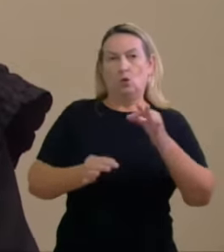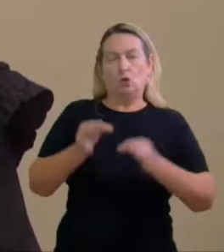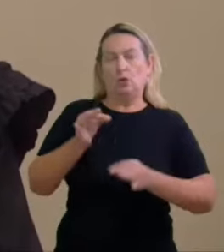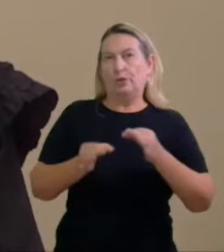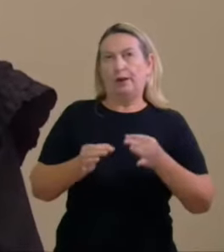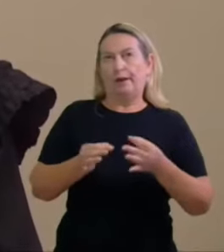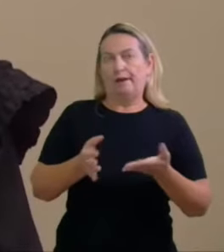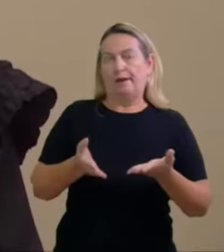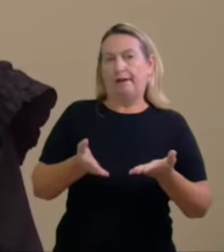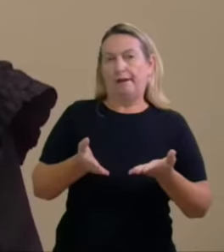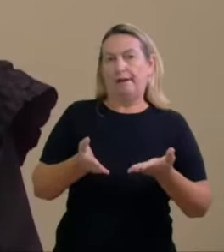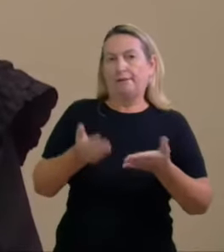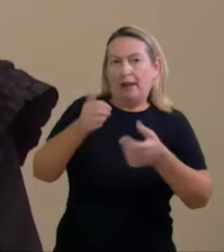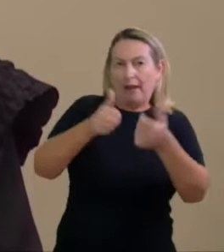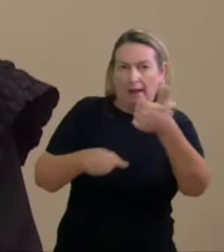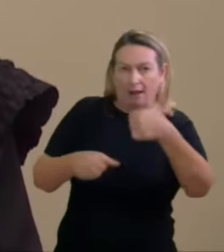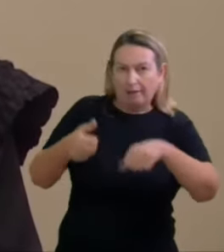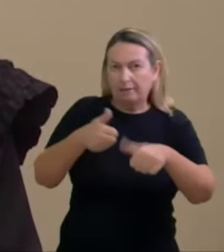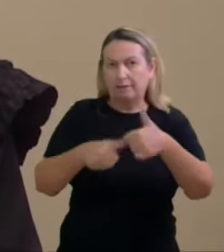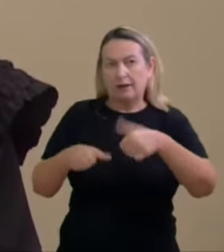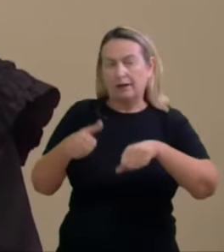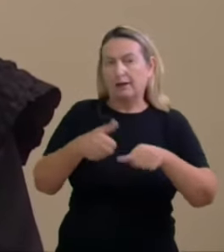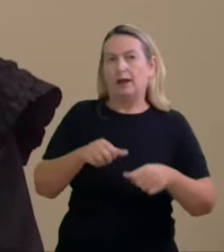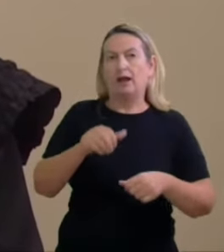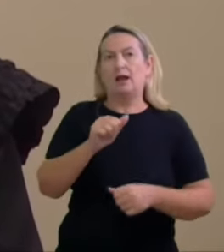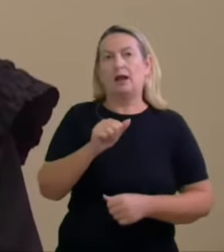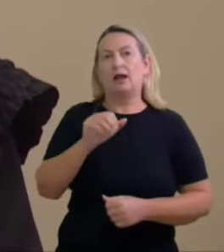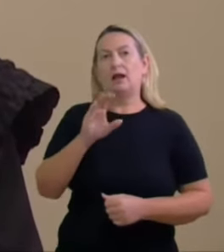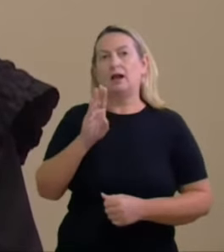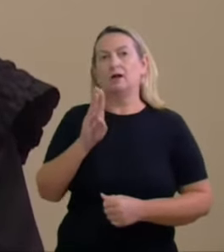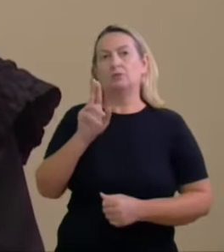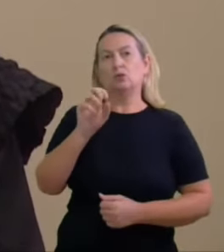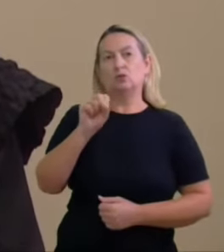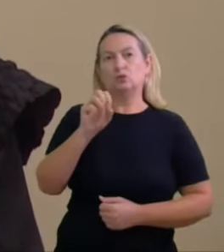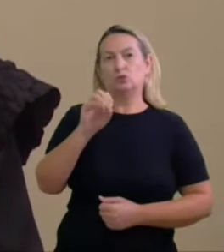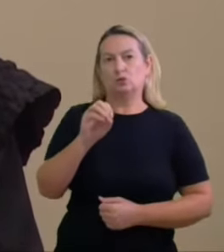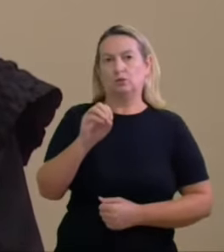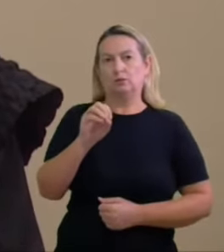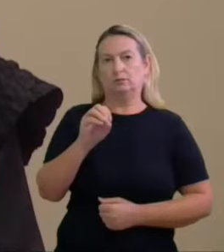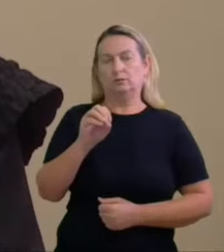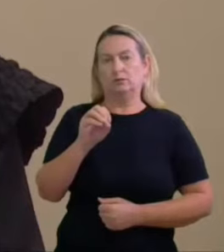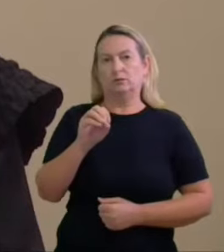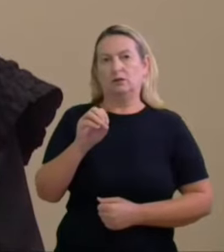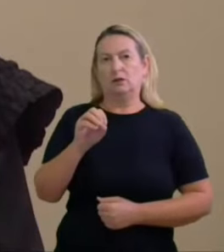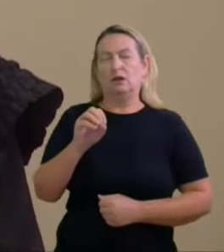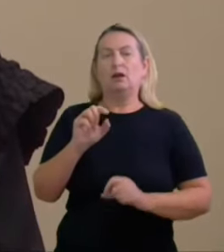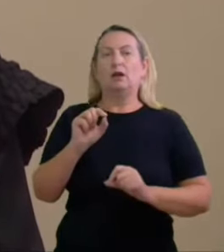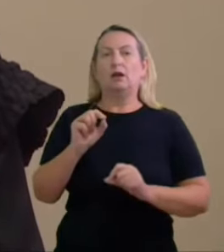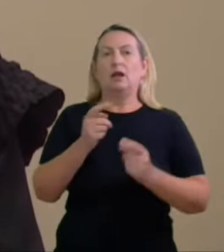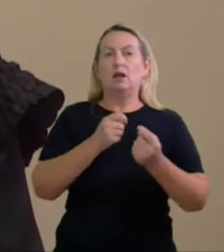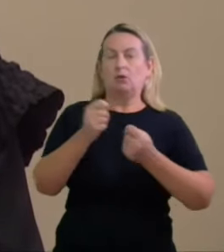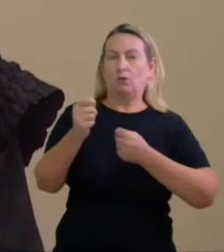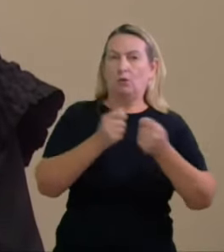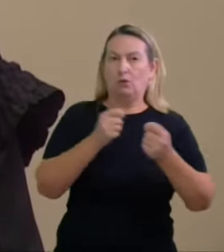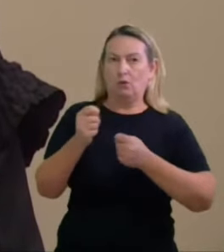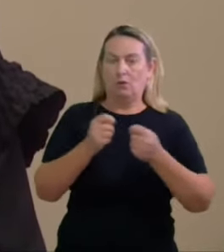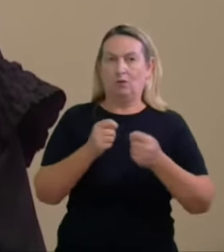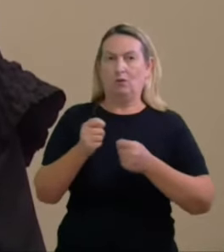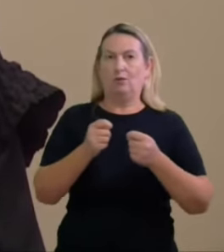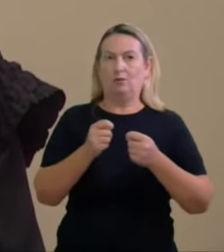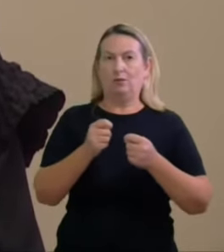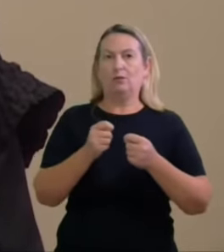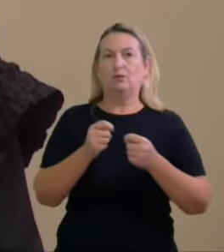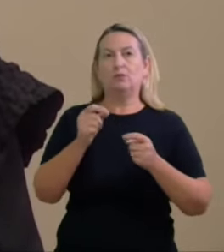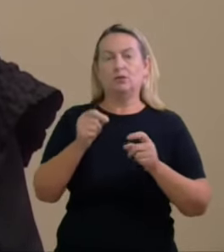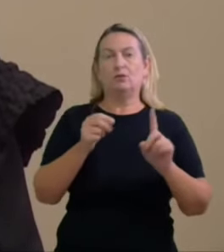de avaliação do abuso do poder econômico para o cargo aqui do investigado